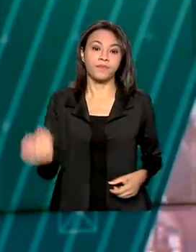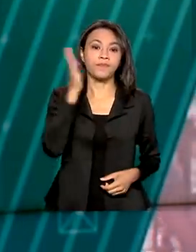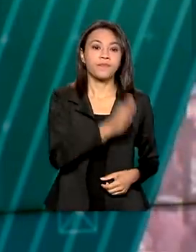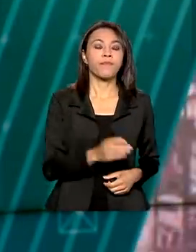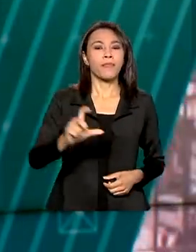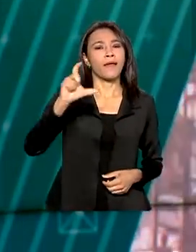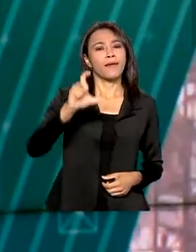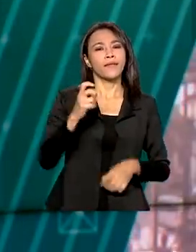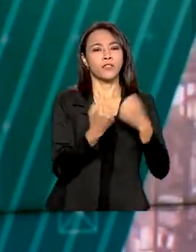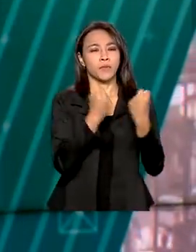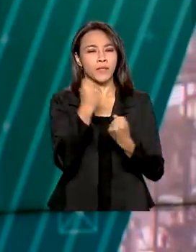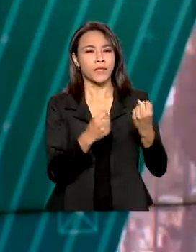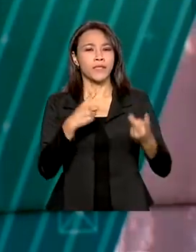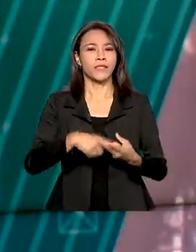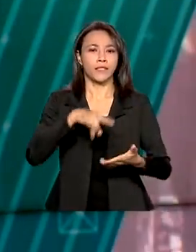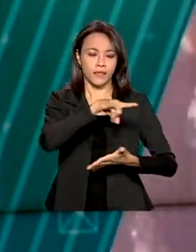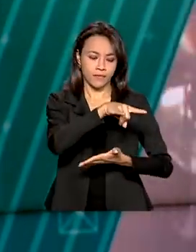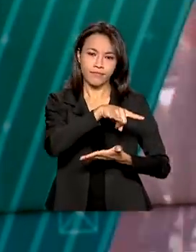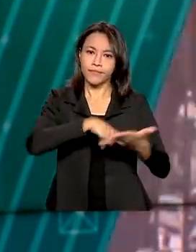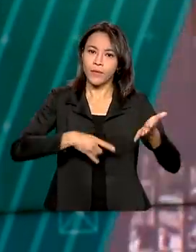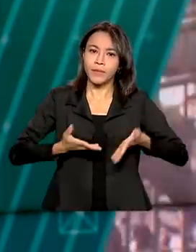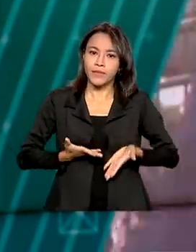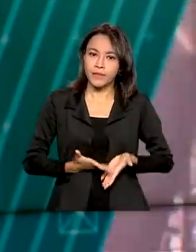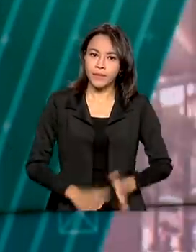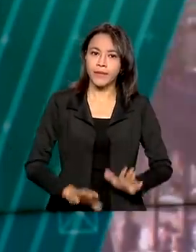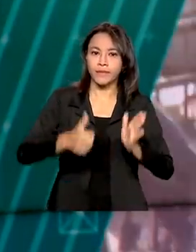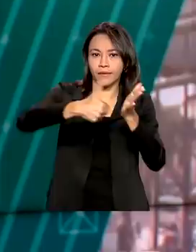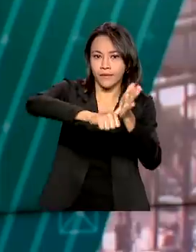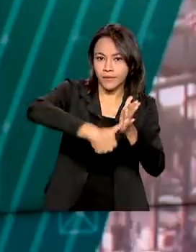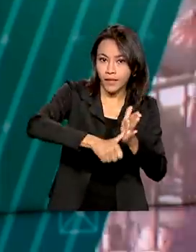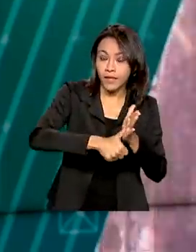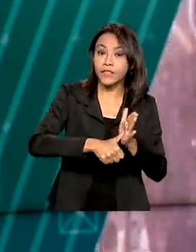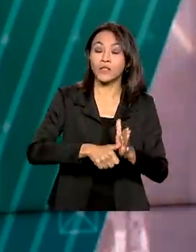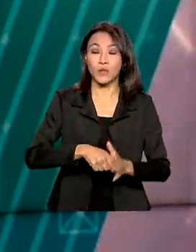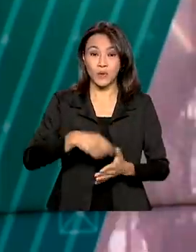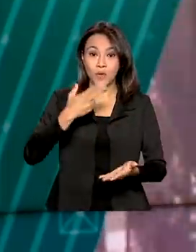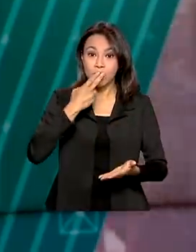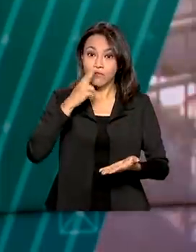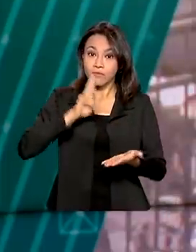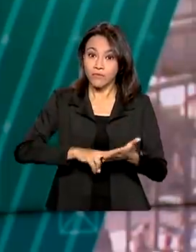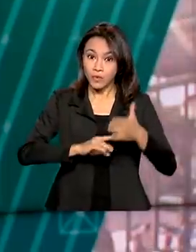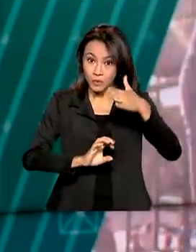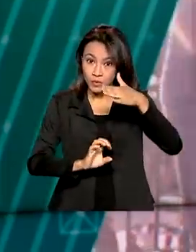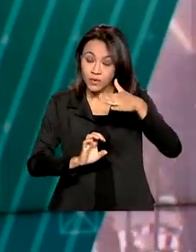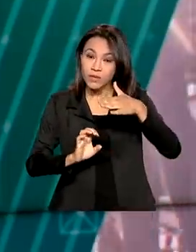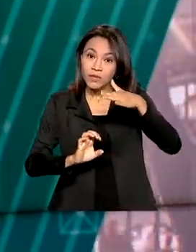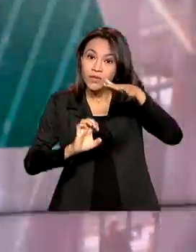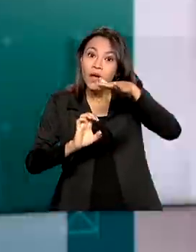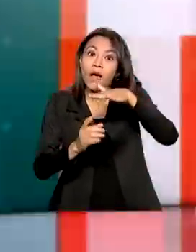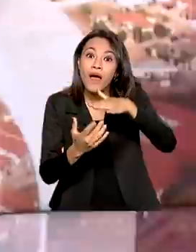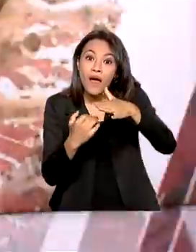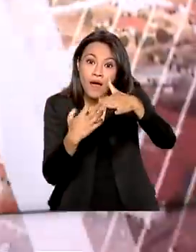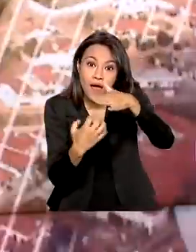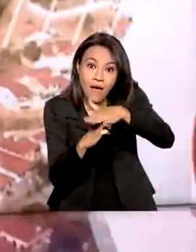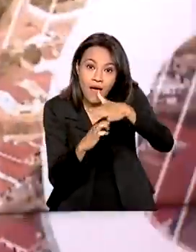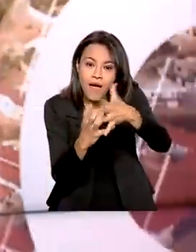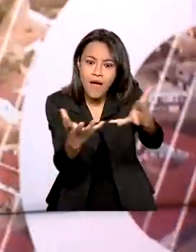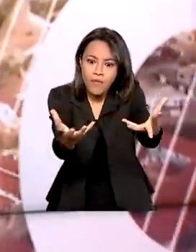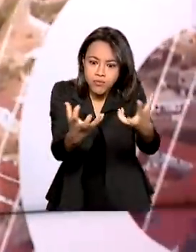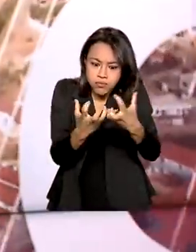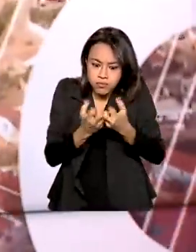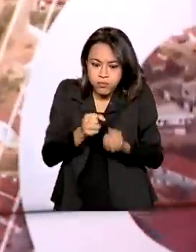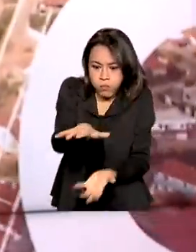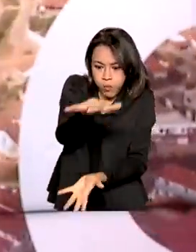certidão de nascimento e identidade profissional. Os Correios recebem milhares de documentos perdidos. Para ajudar o cidadão a